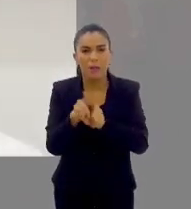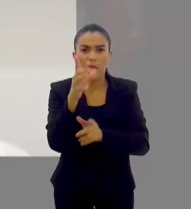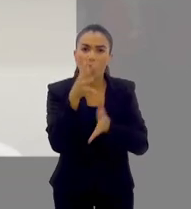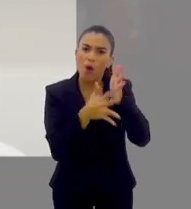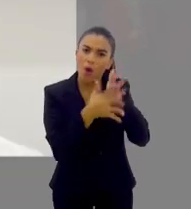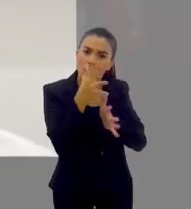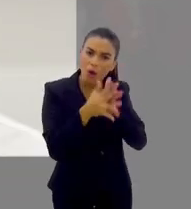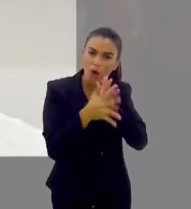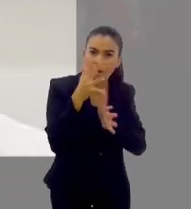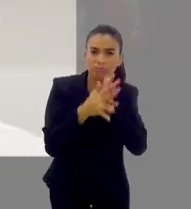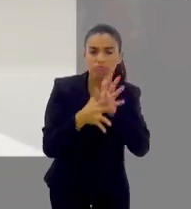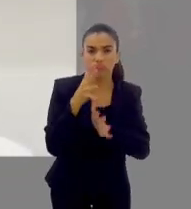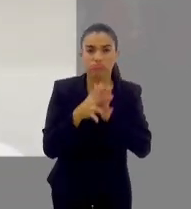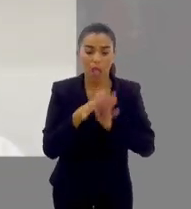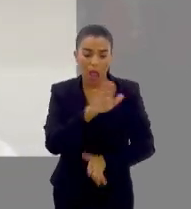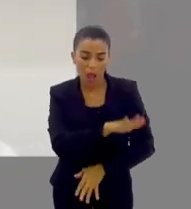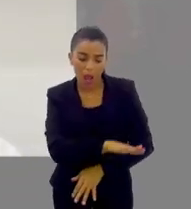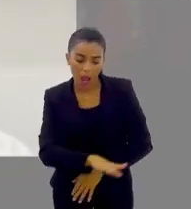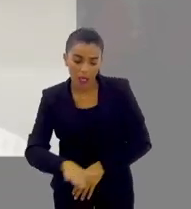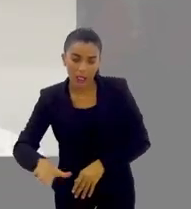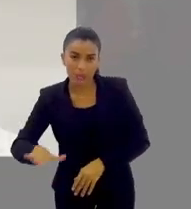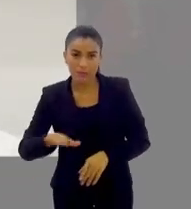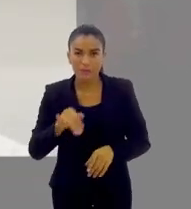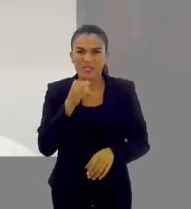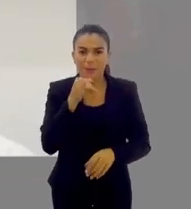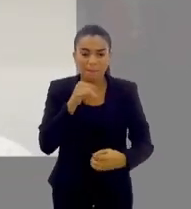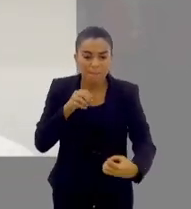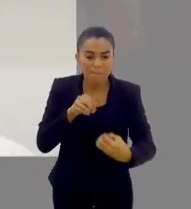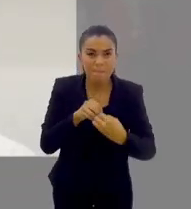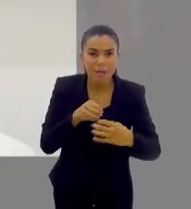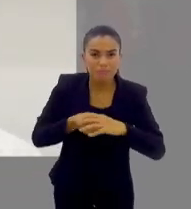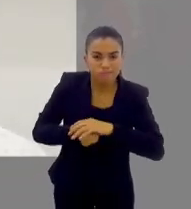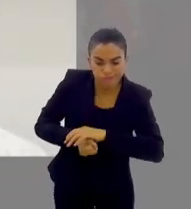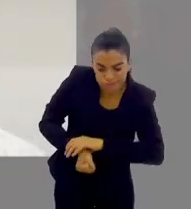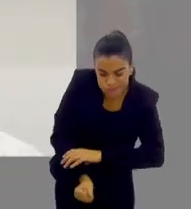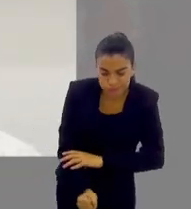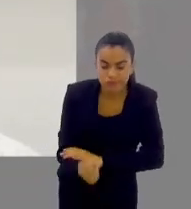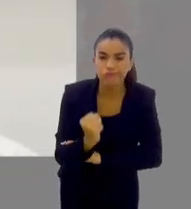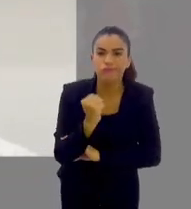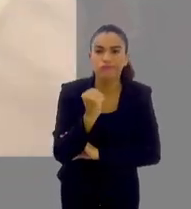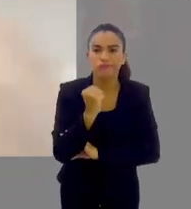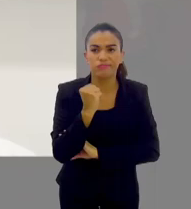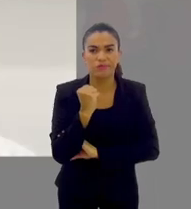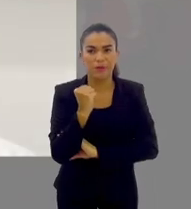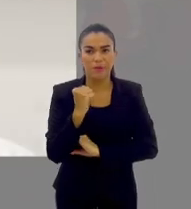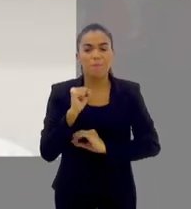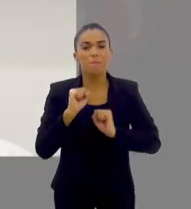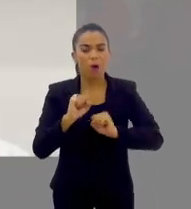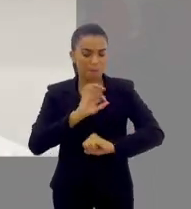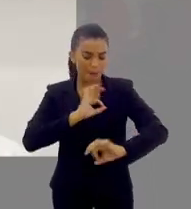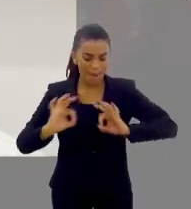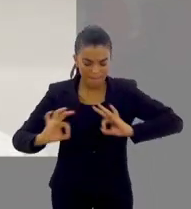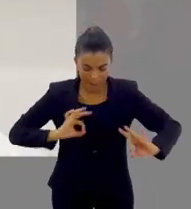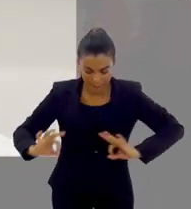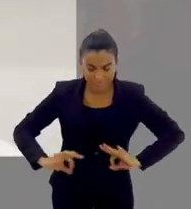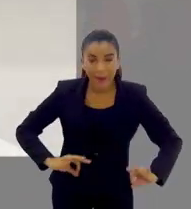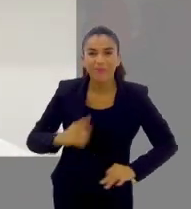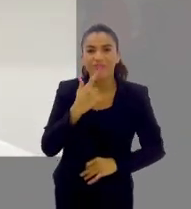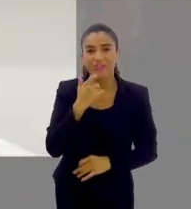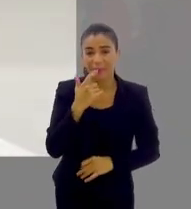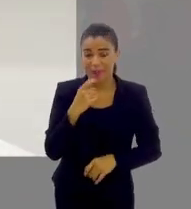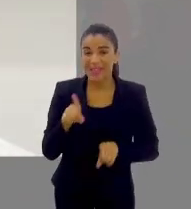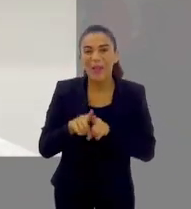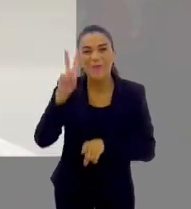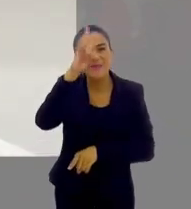complicações, né, da criança que tenha dengue perto do parto, por exemplo, a criança nascia com plaquetopenia, rache, inclusive, eu tenho uma